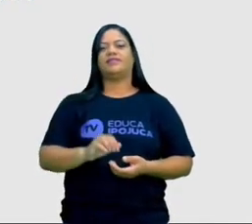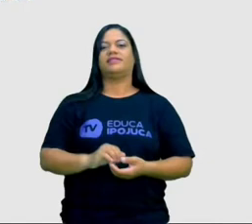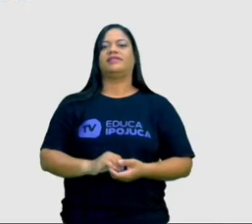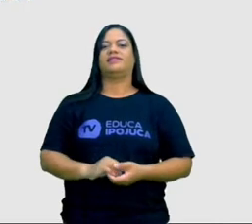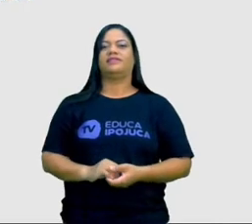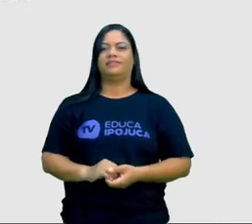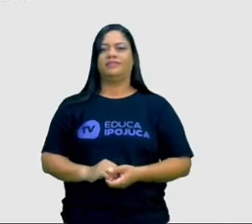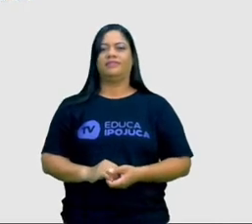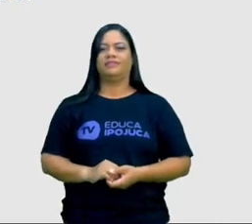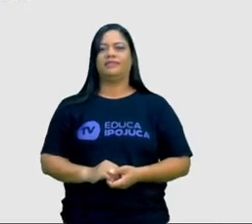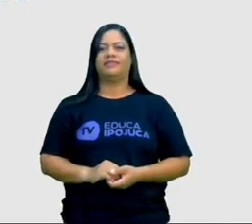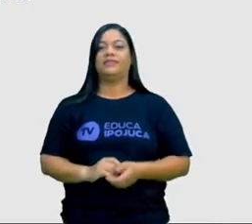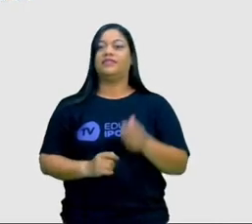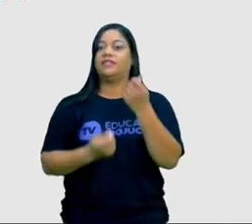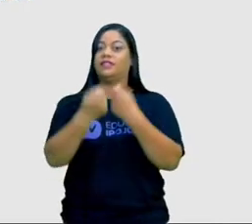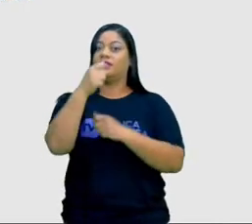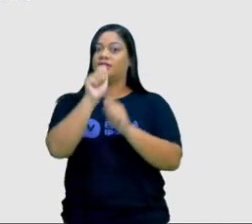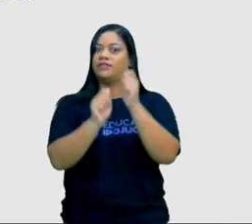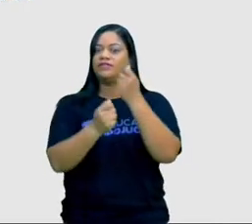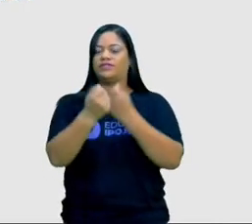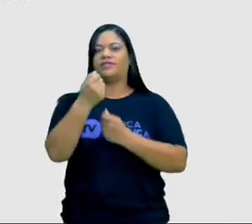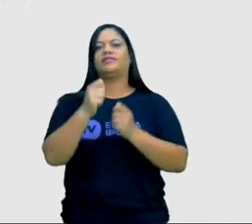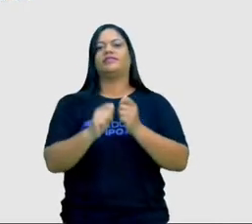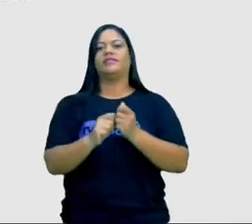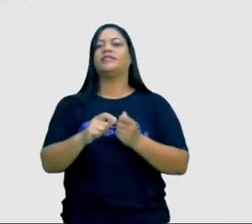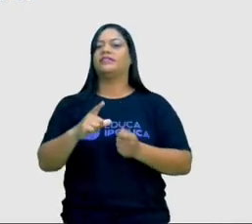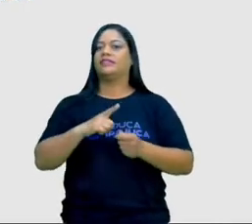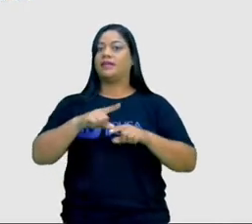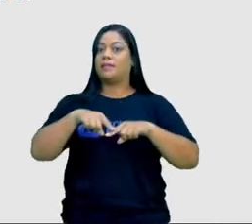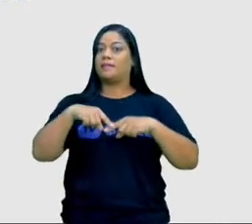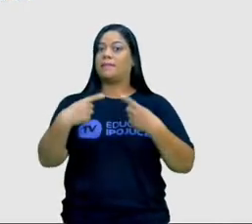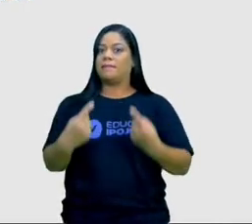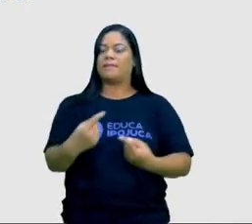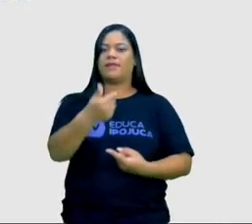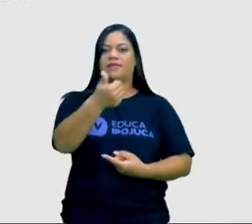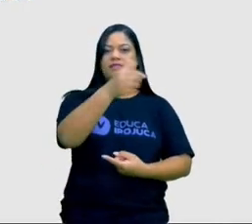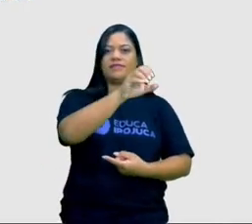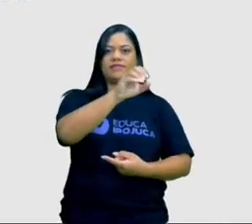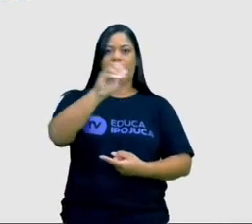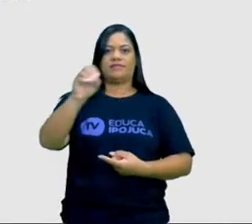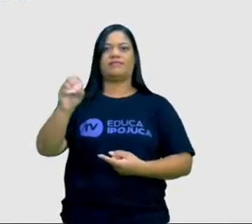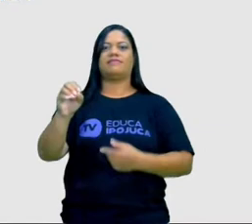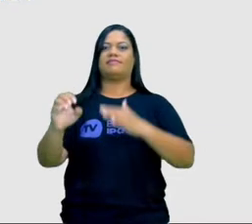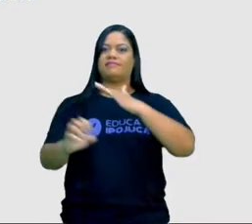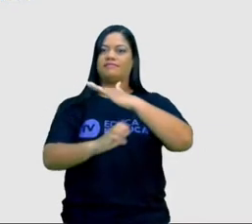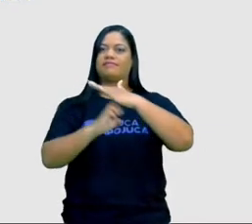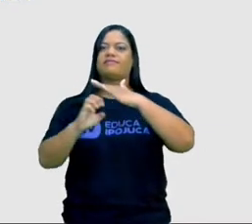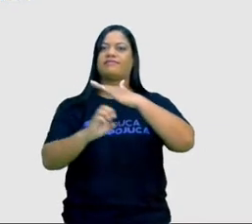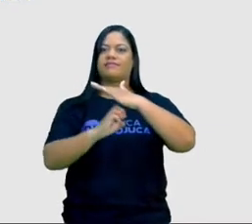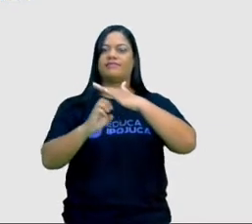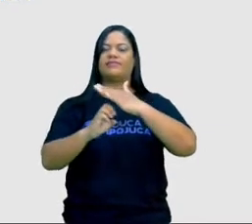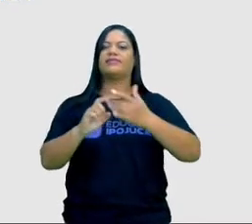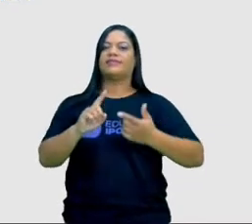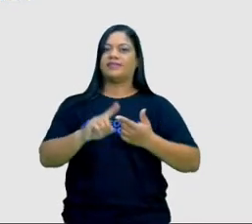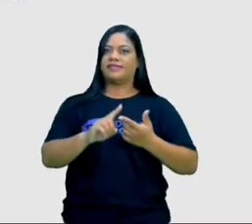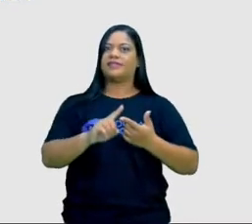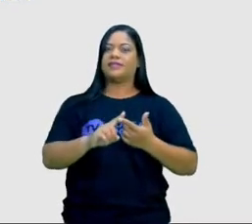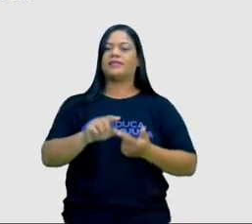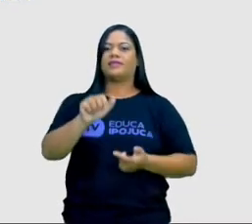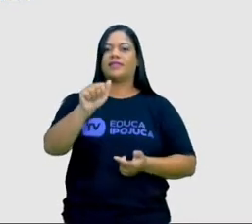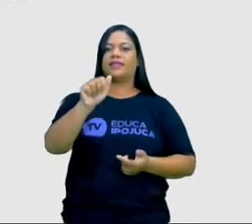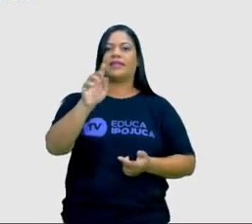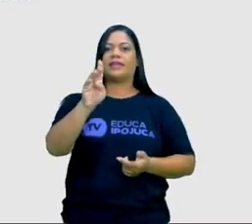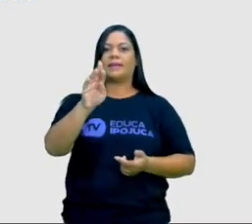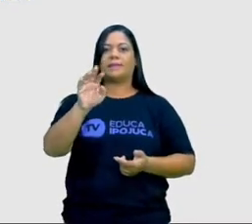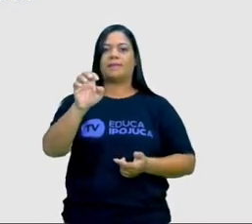Complexo Portuário Industrial, que abriga mais de 100 empresas, em Suape também está a Refinaria Abreu e Lima.